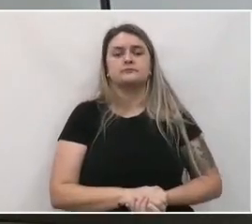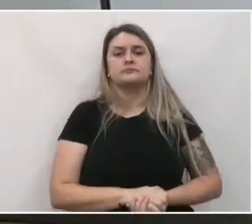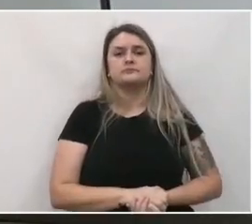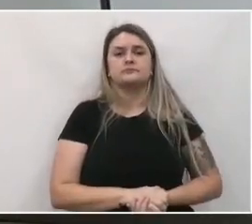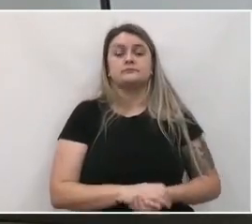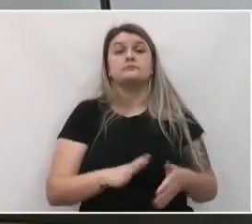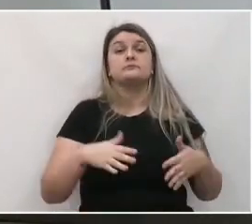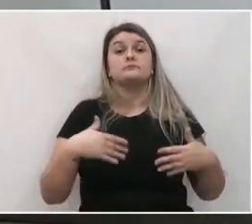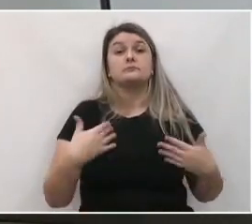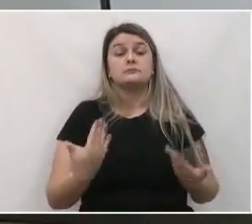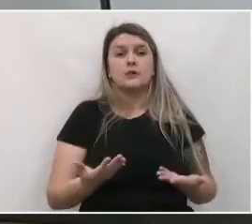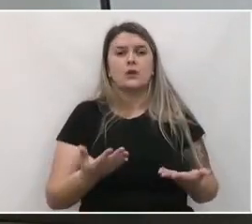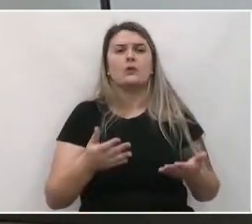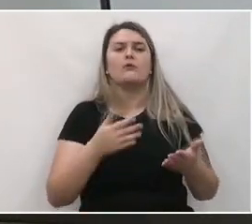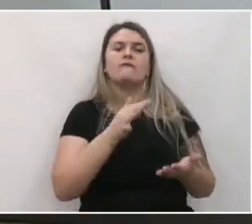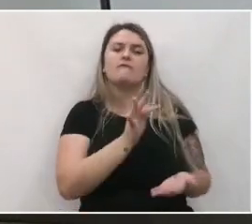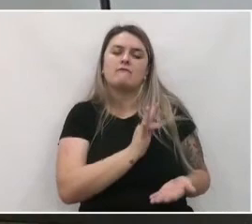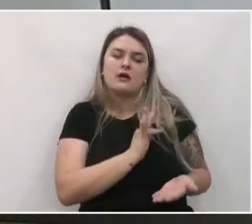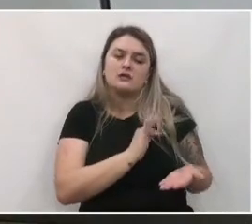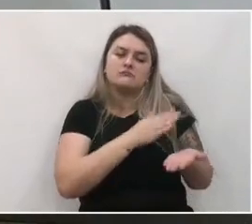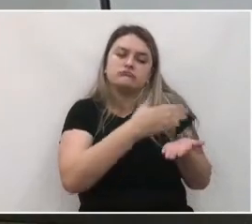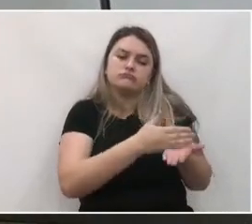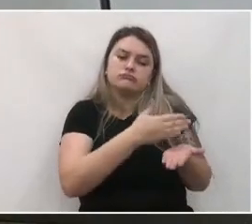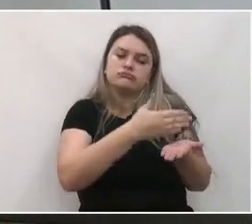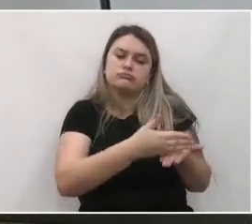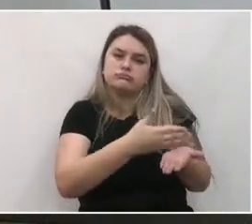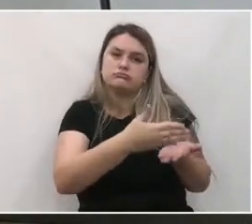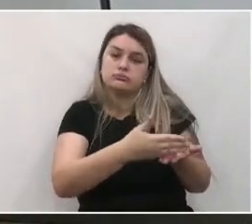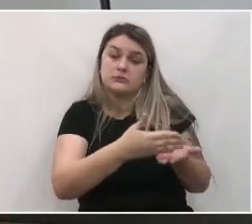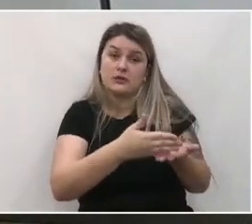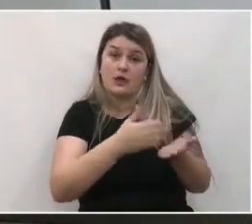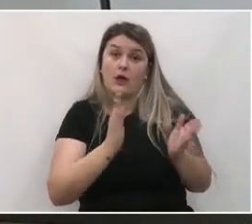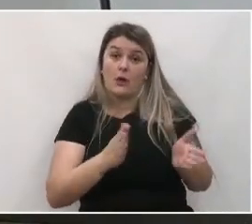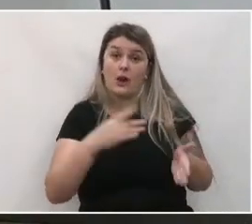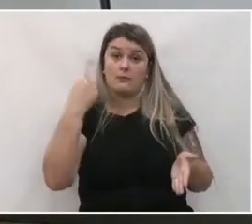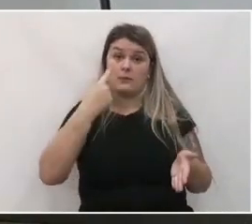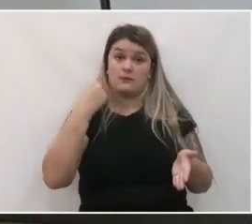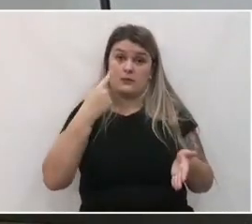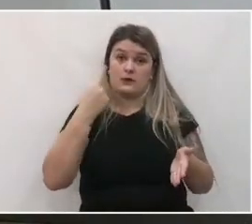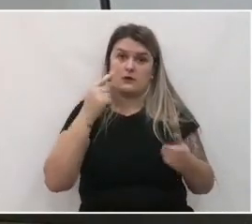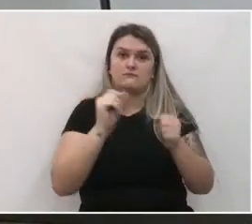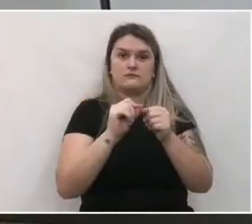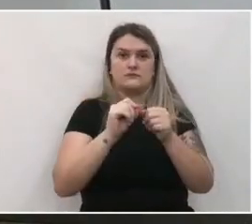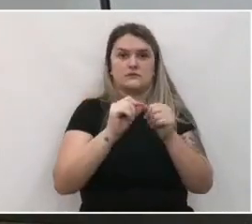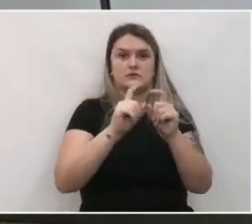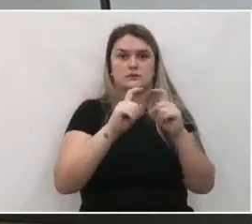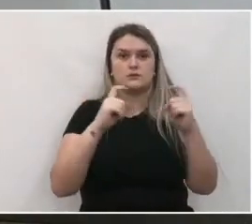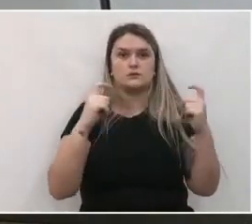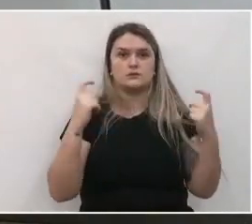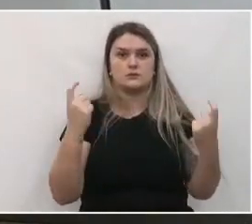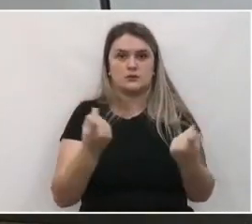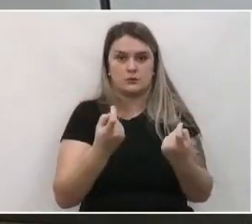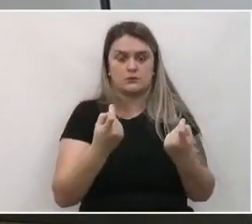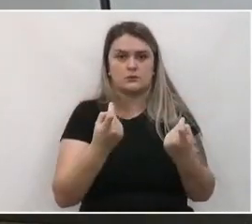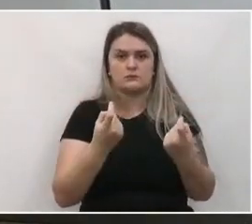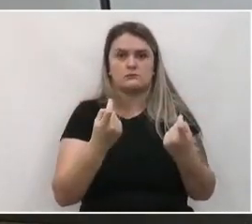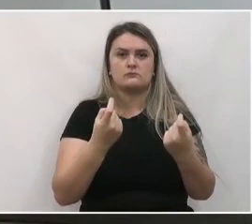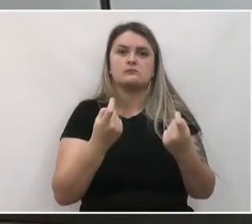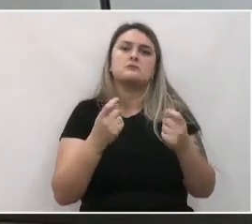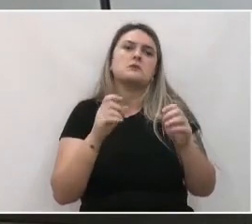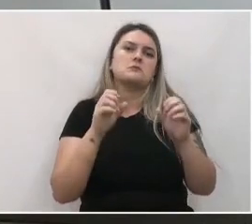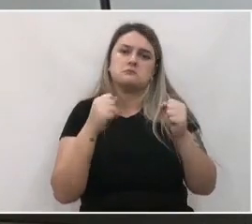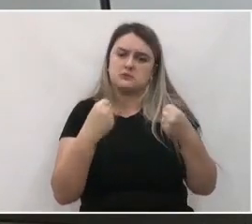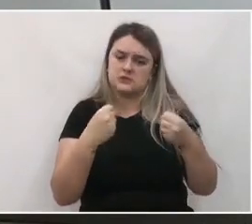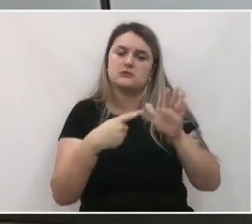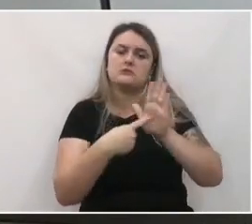Então, todas as fases, todas as etapas, desde essa primeira etapa que nós estamos fazendo em uma audiência pública, devem ser submetidas à